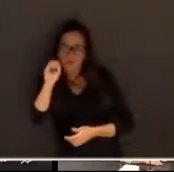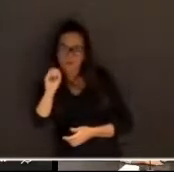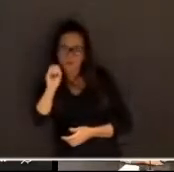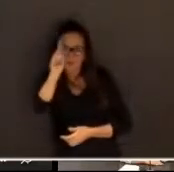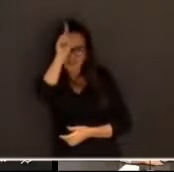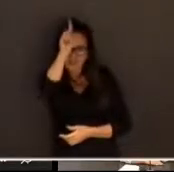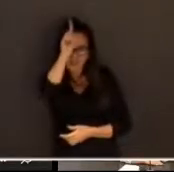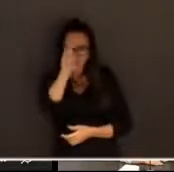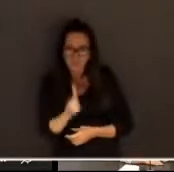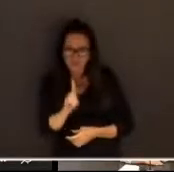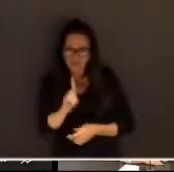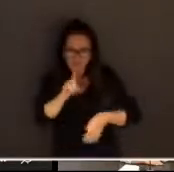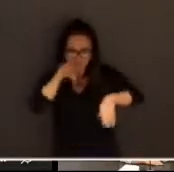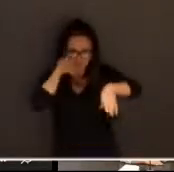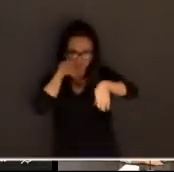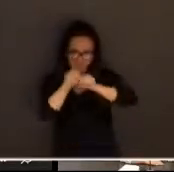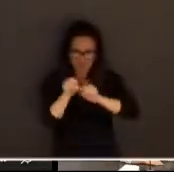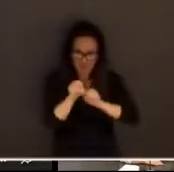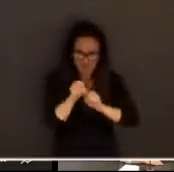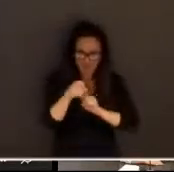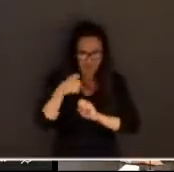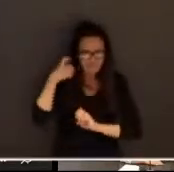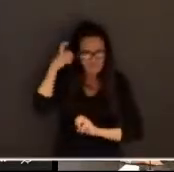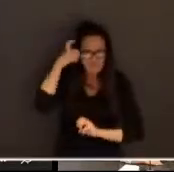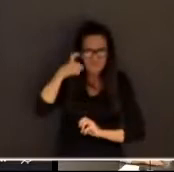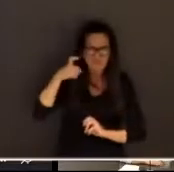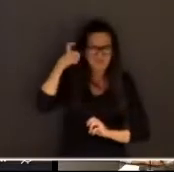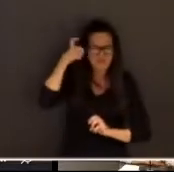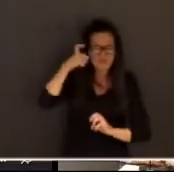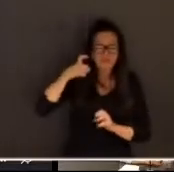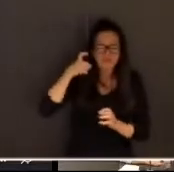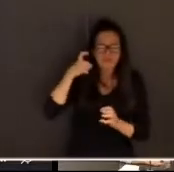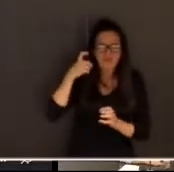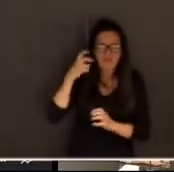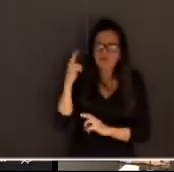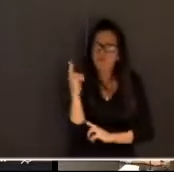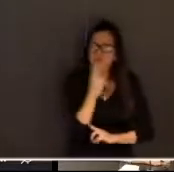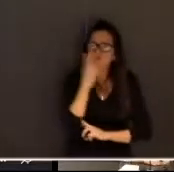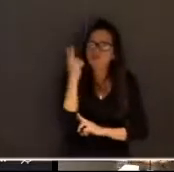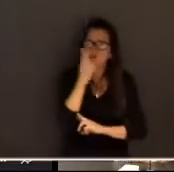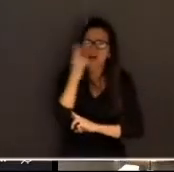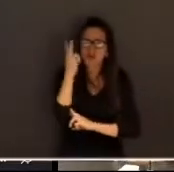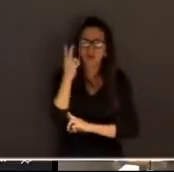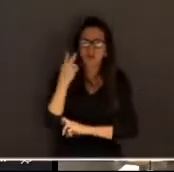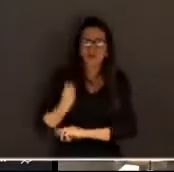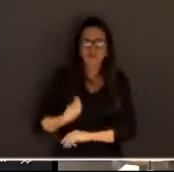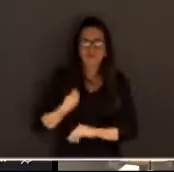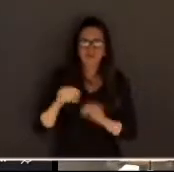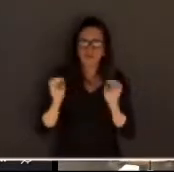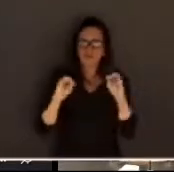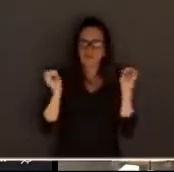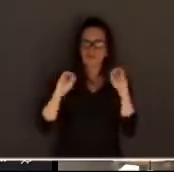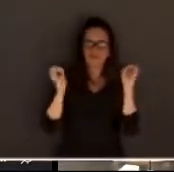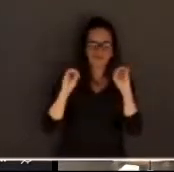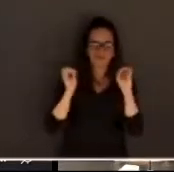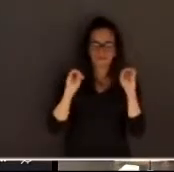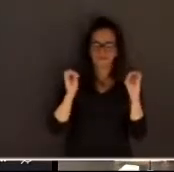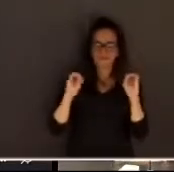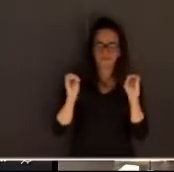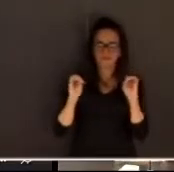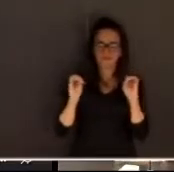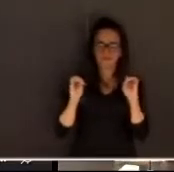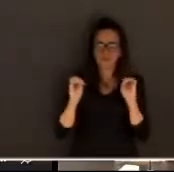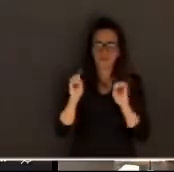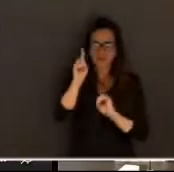o direito que não se preocupa em valorizar a vida o direito que não se preocupa em reafirmar o direito à vida